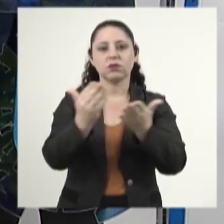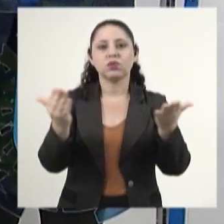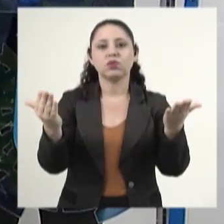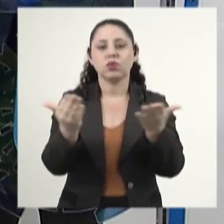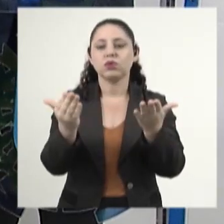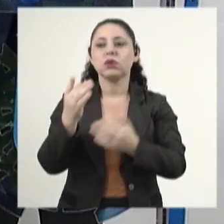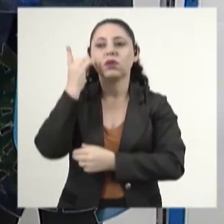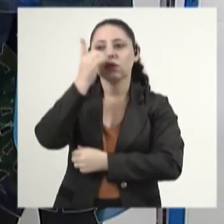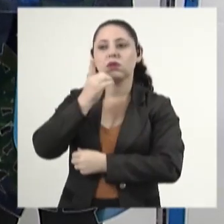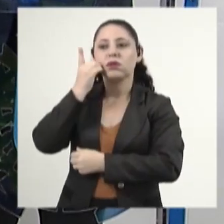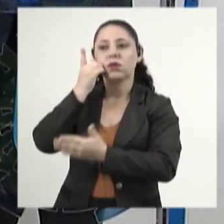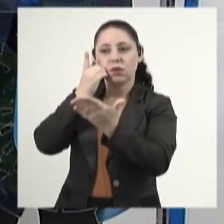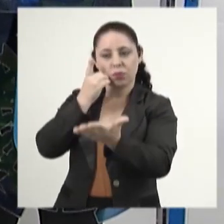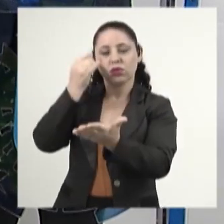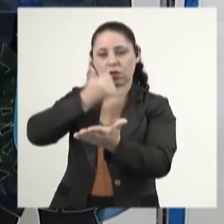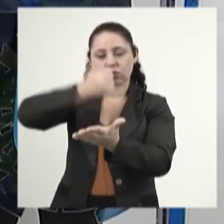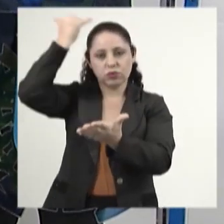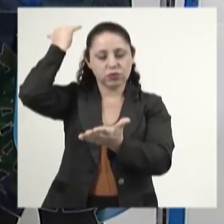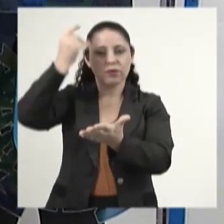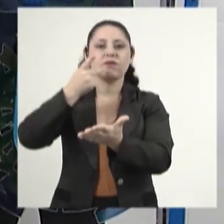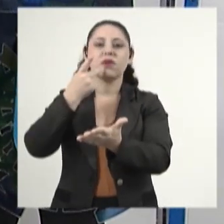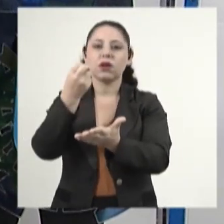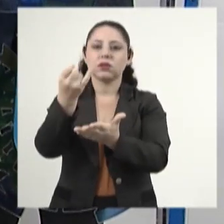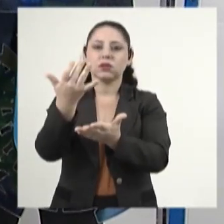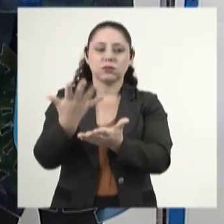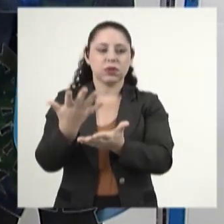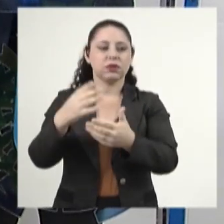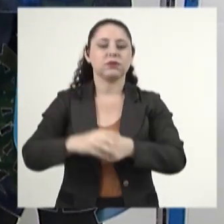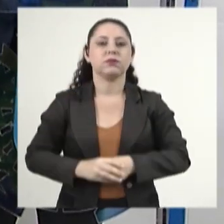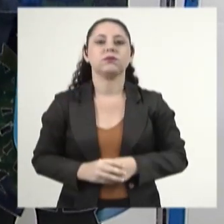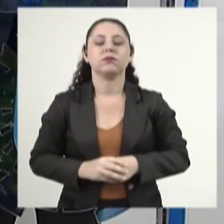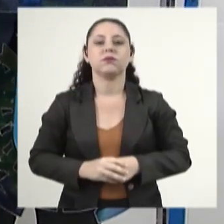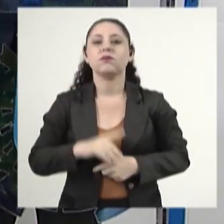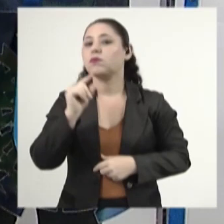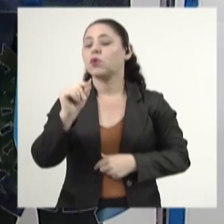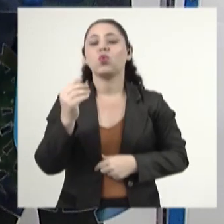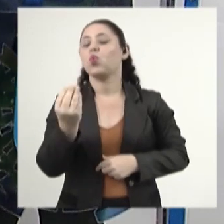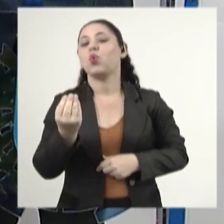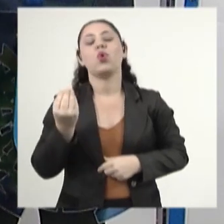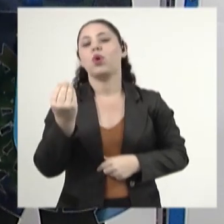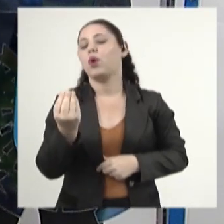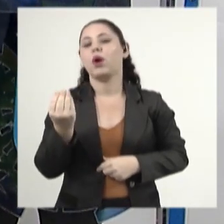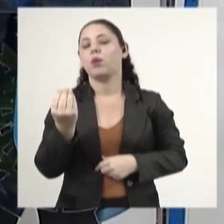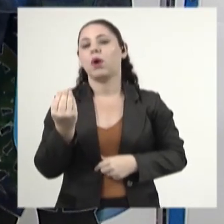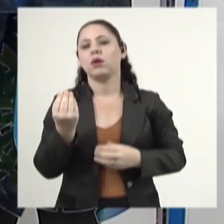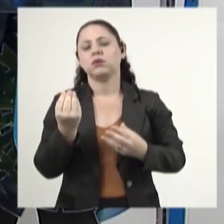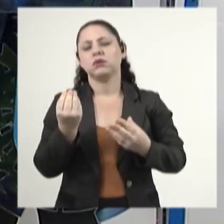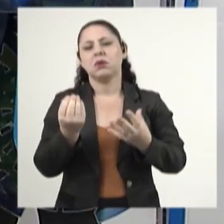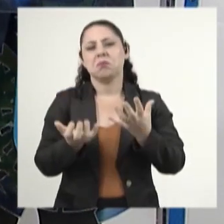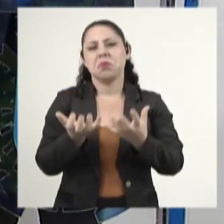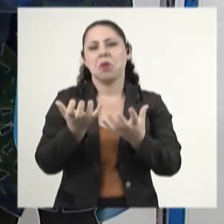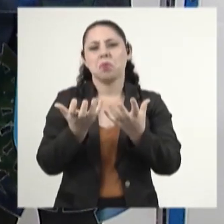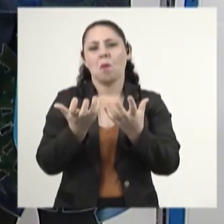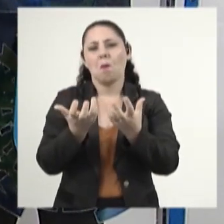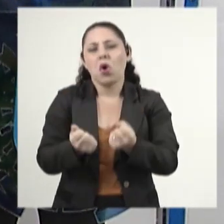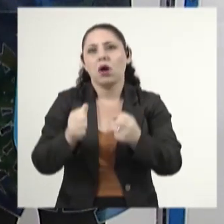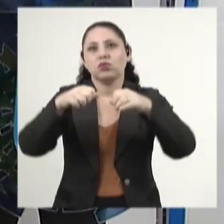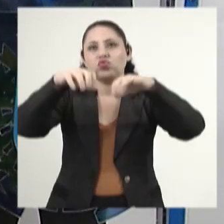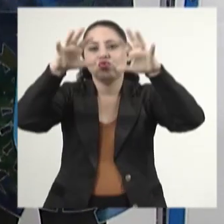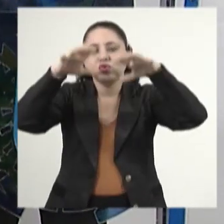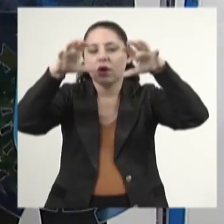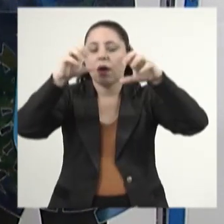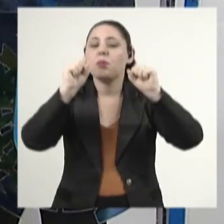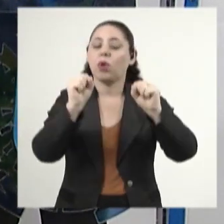pelo deputado Júnior Mock para falar justamente sobre isso. De que maneira a escassez de chuva pode